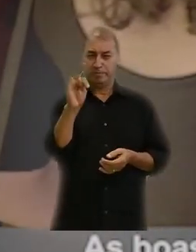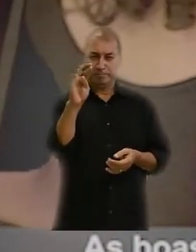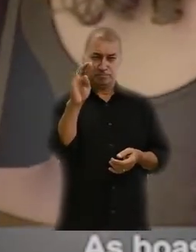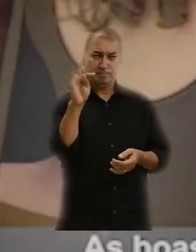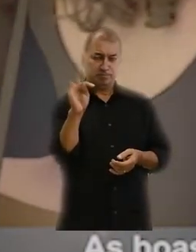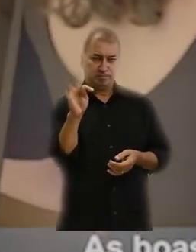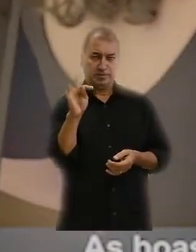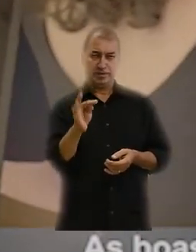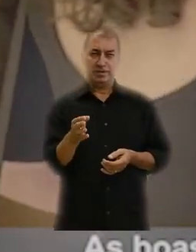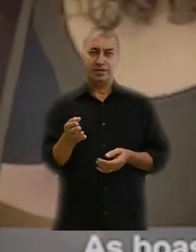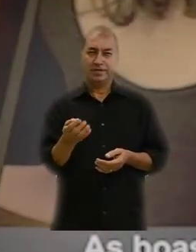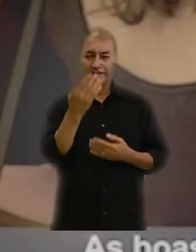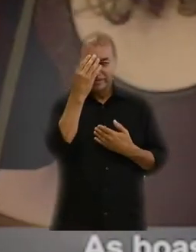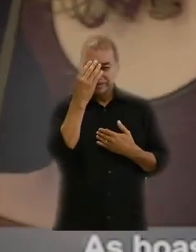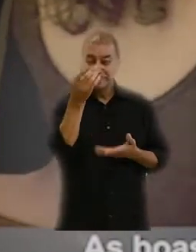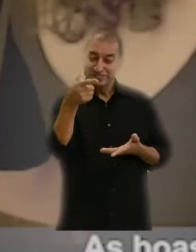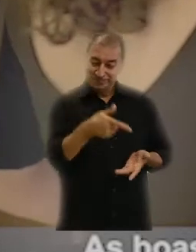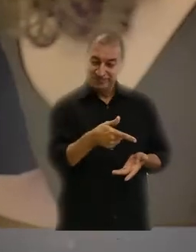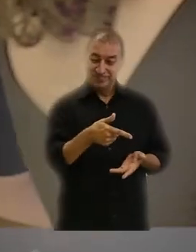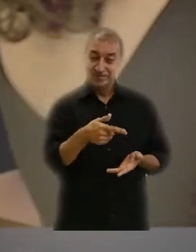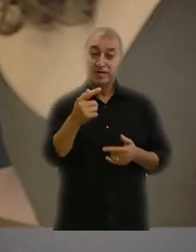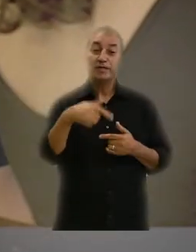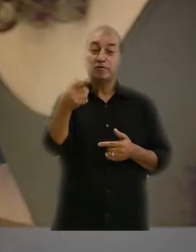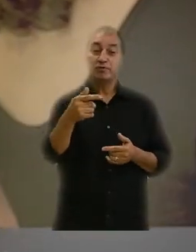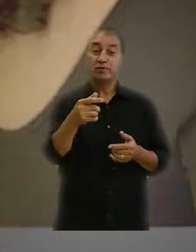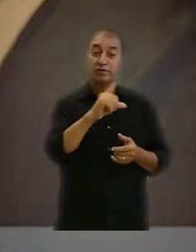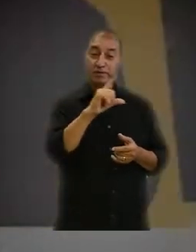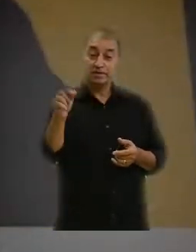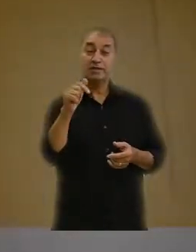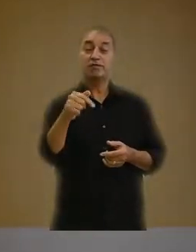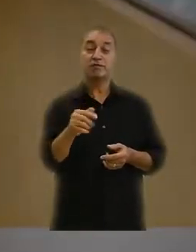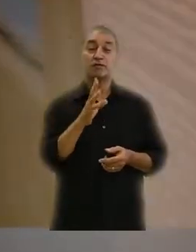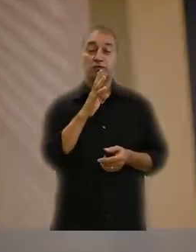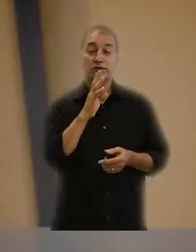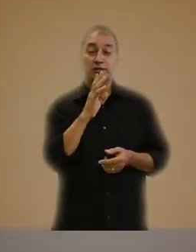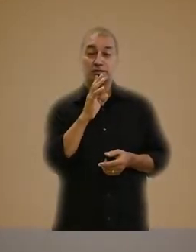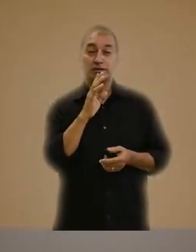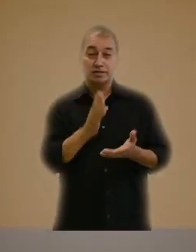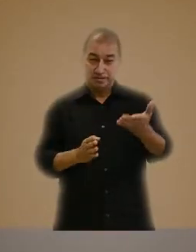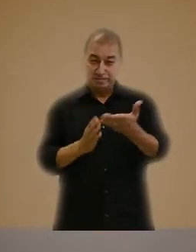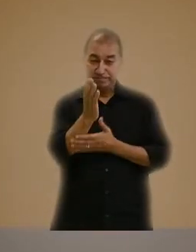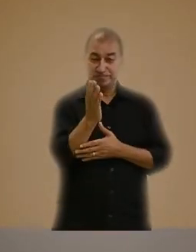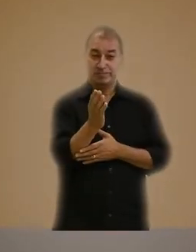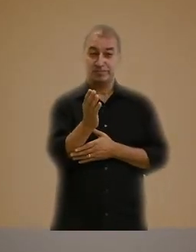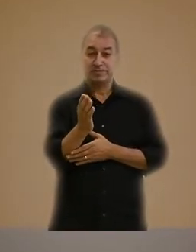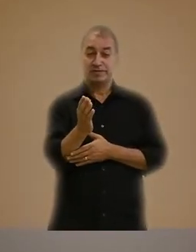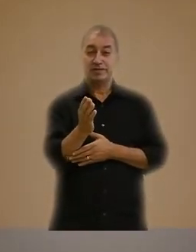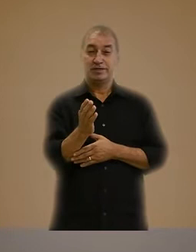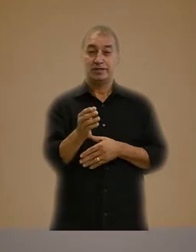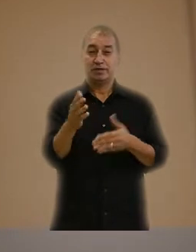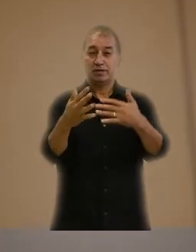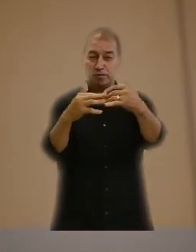do TRT da 24ª Região após o visitante e pode conhecer um pouco mais a trajetória da vida